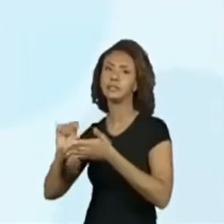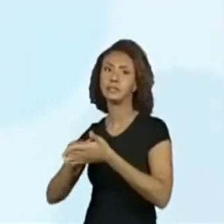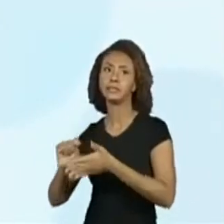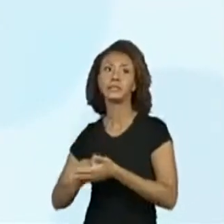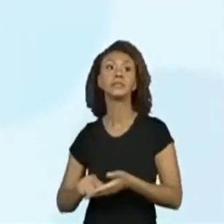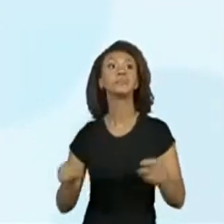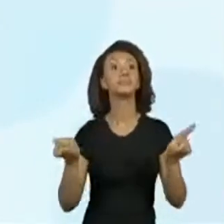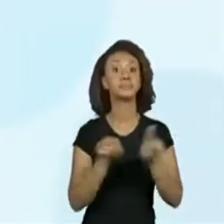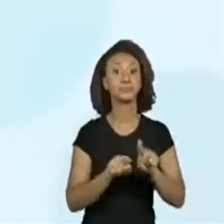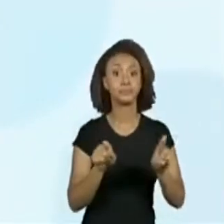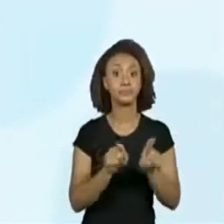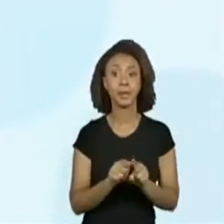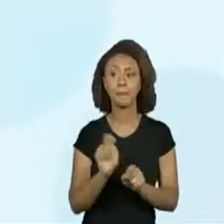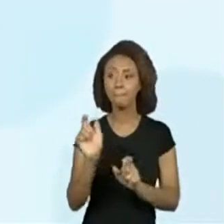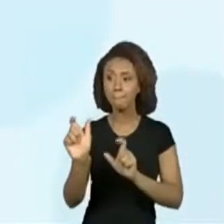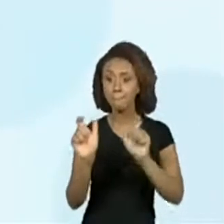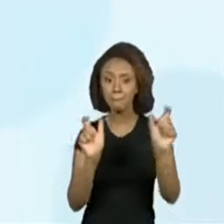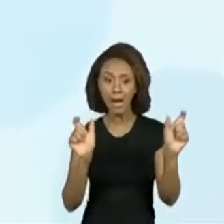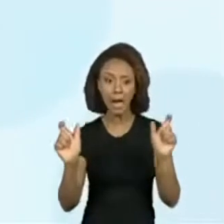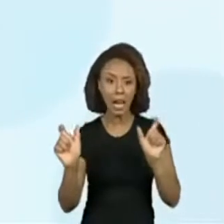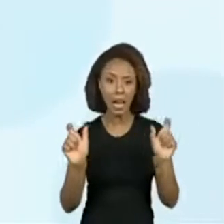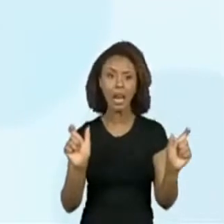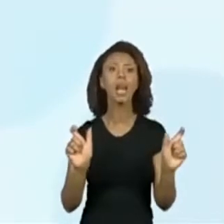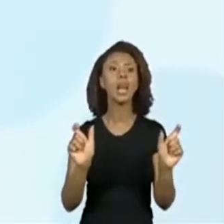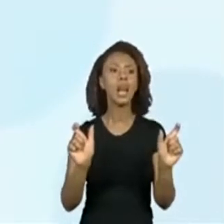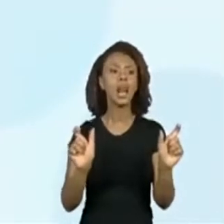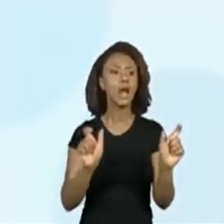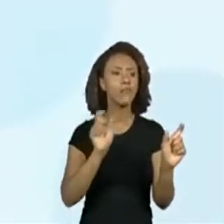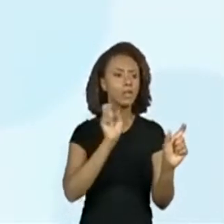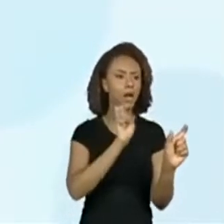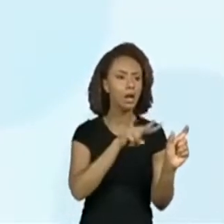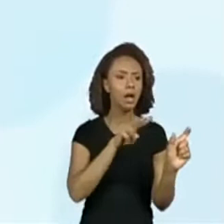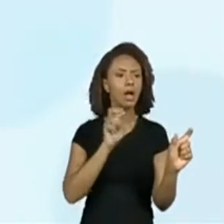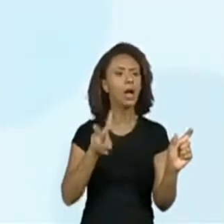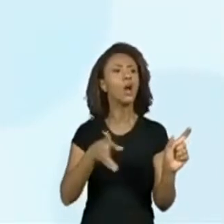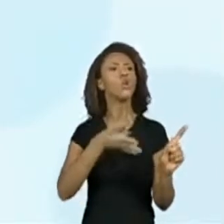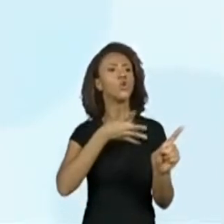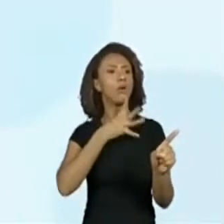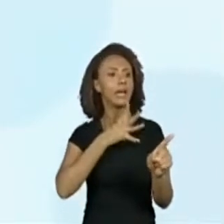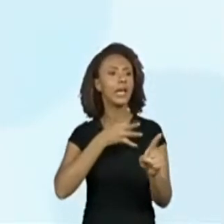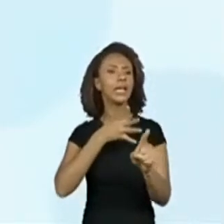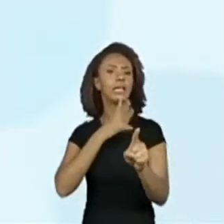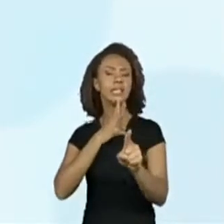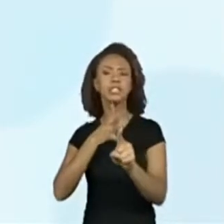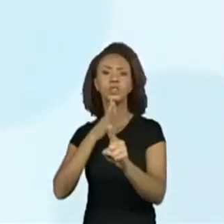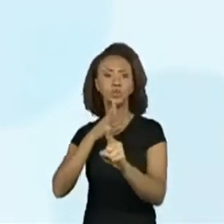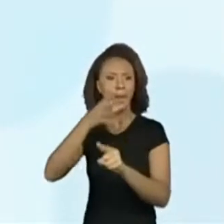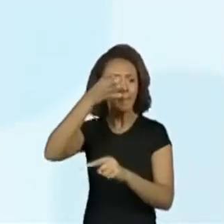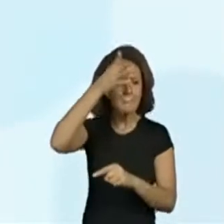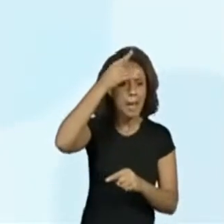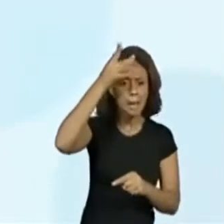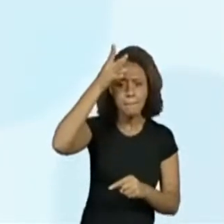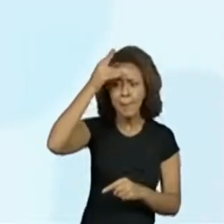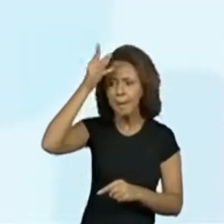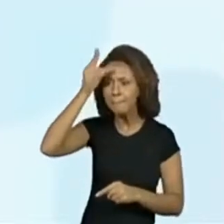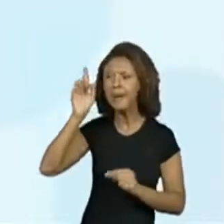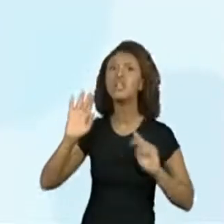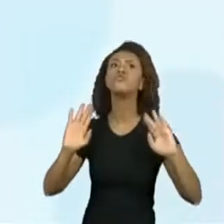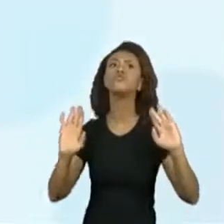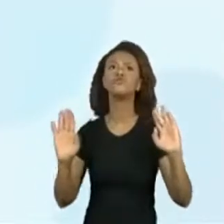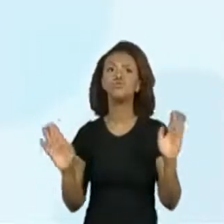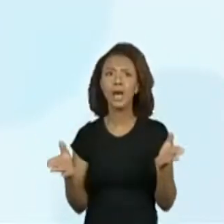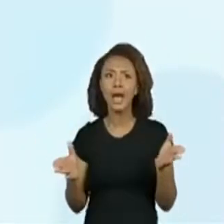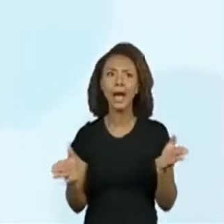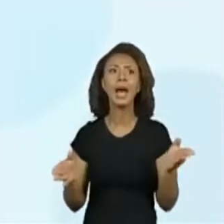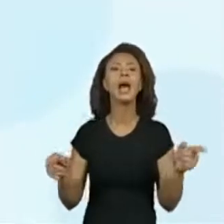palavras tomando como referência palavras conhecidas e ou memorizadas, estáveis